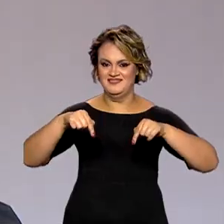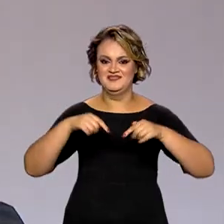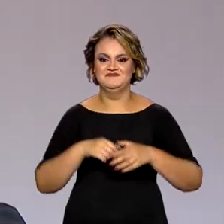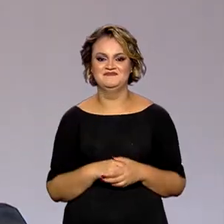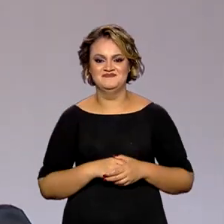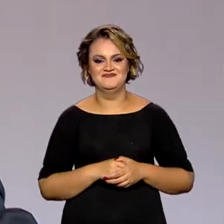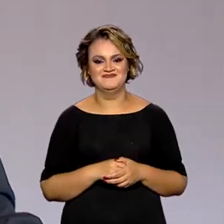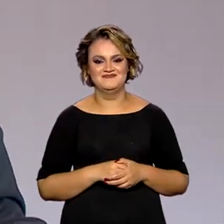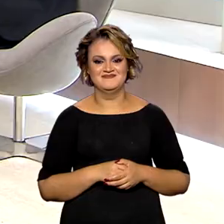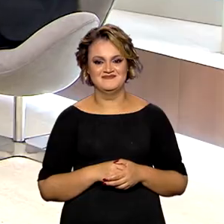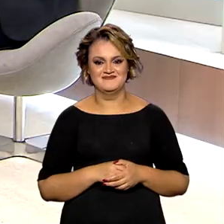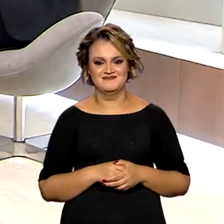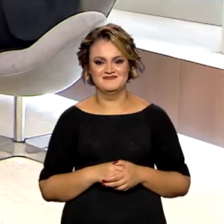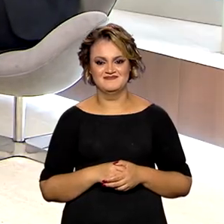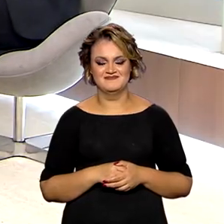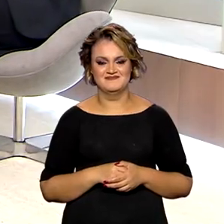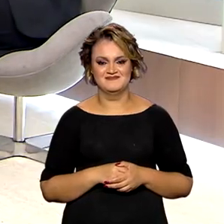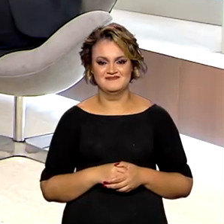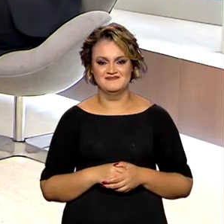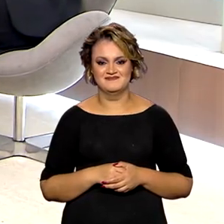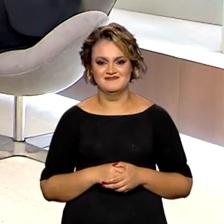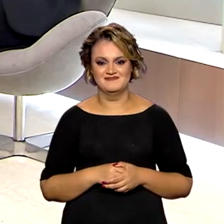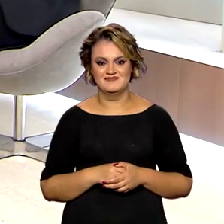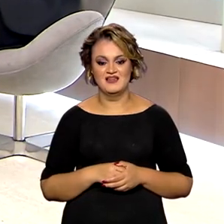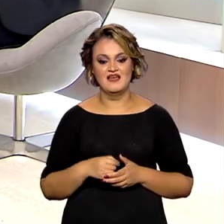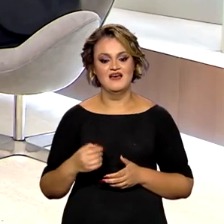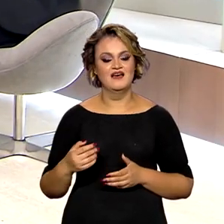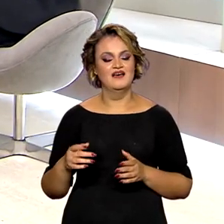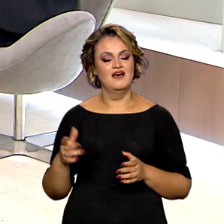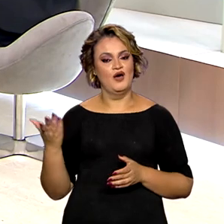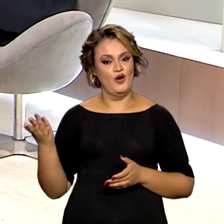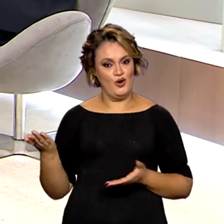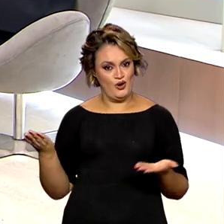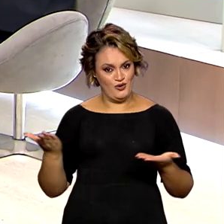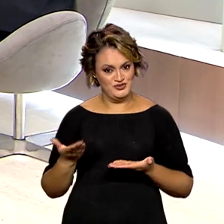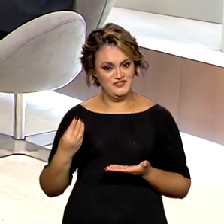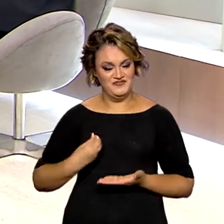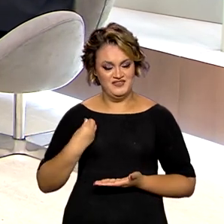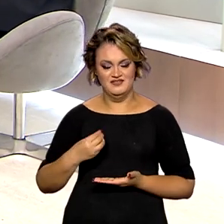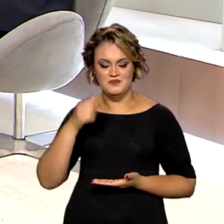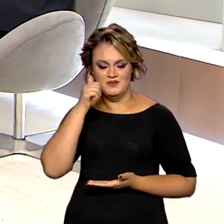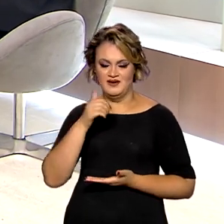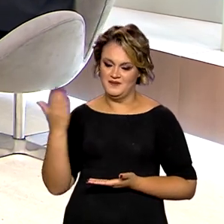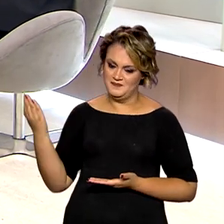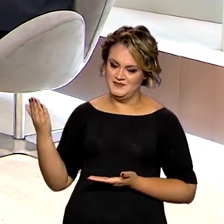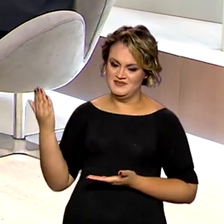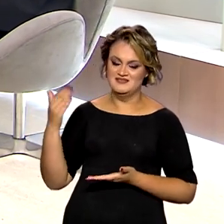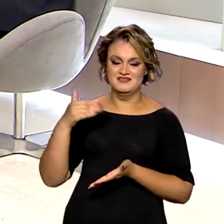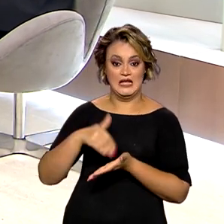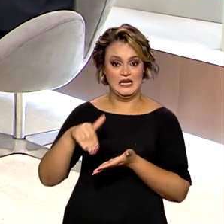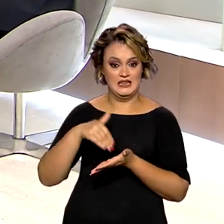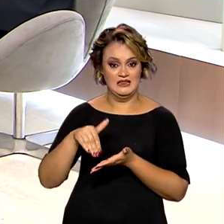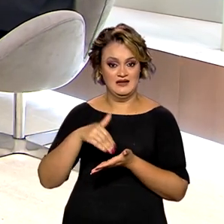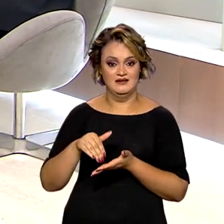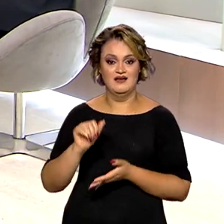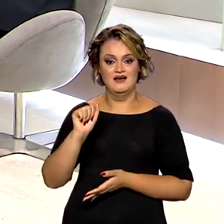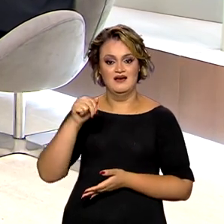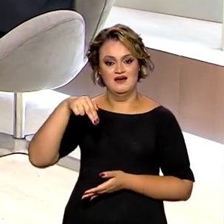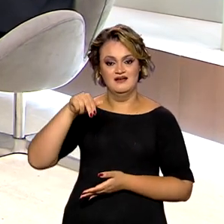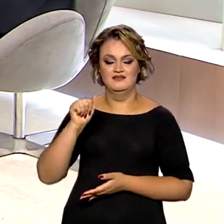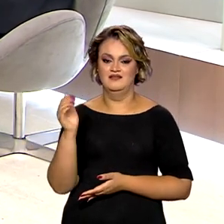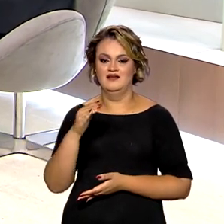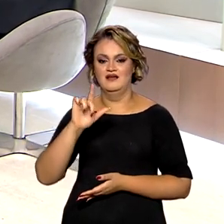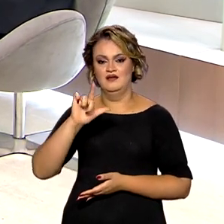Pauta. Muito obrigado. O Brasil em Pauta recebeu nesta edição a Secretária Nacional de Políticas para as Mulheres, Ana